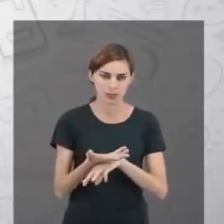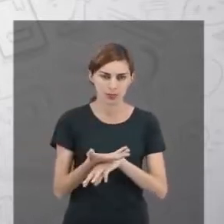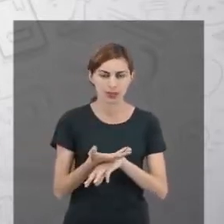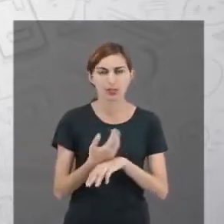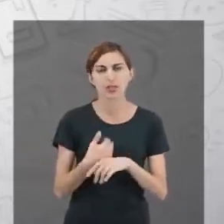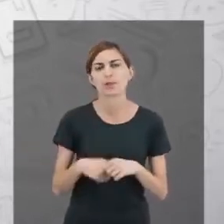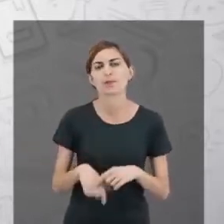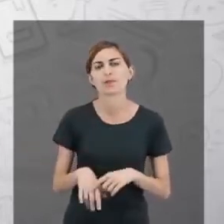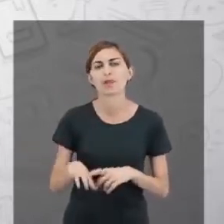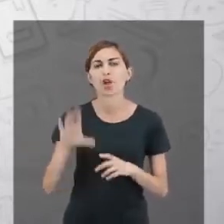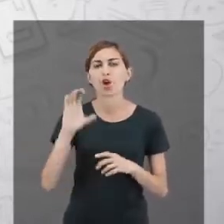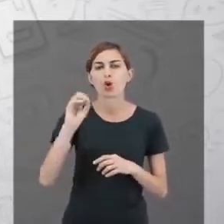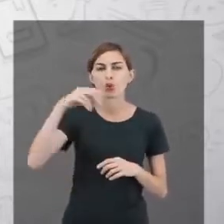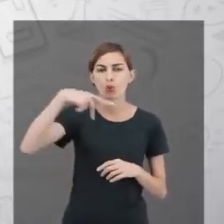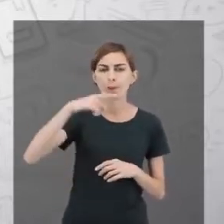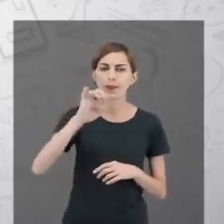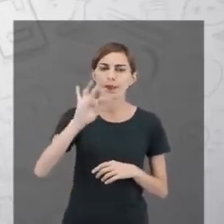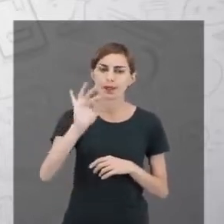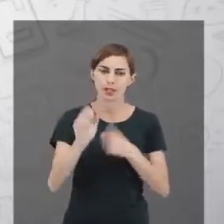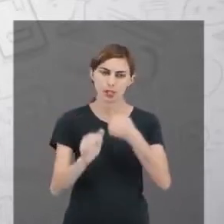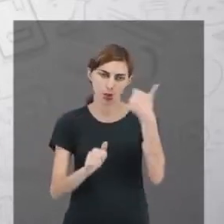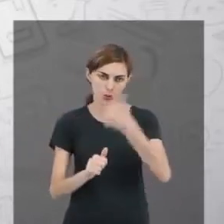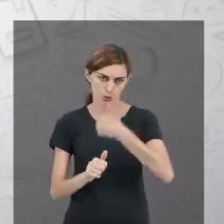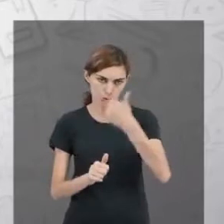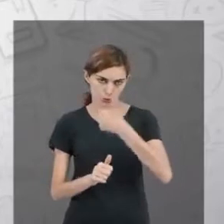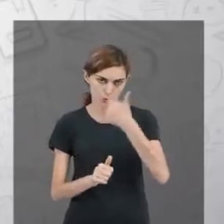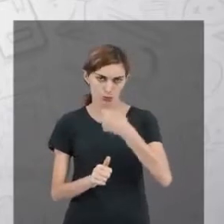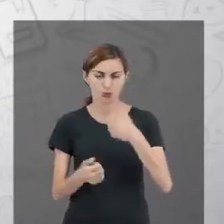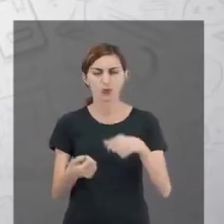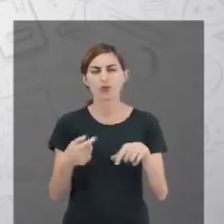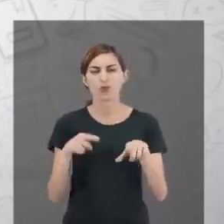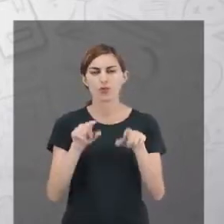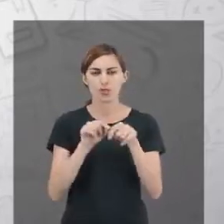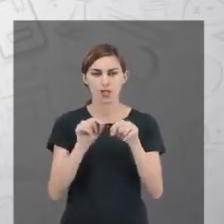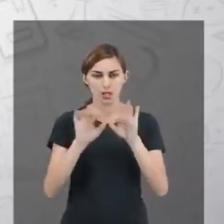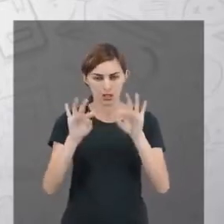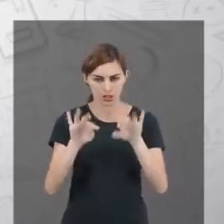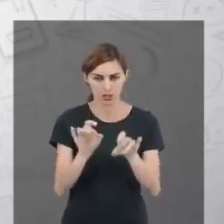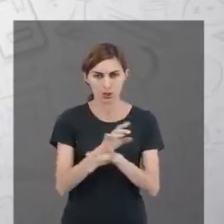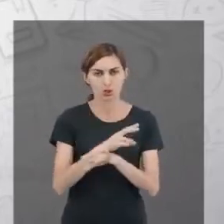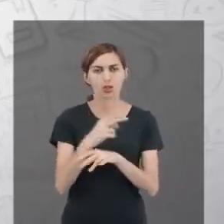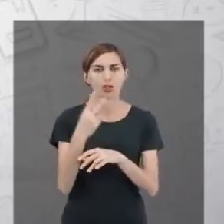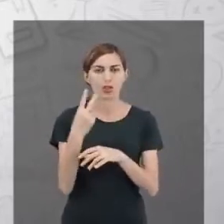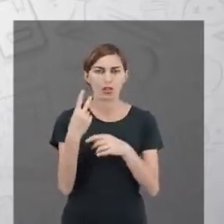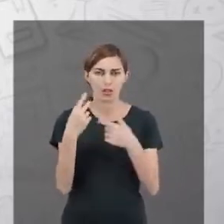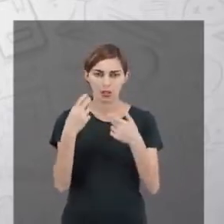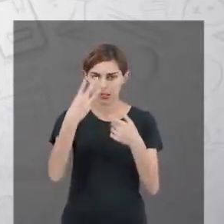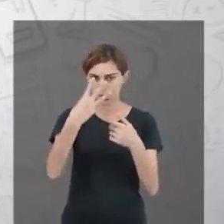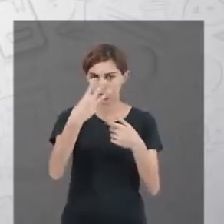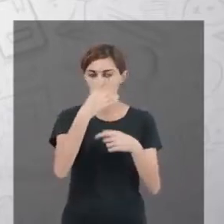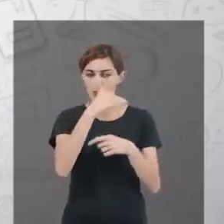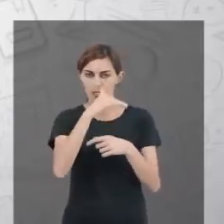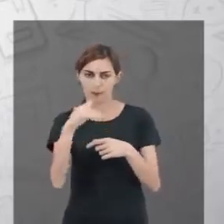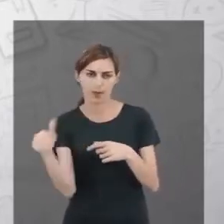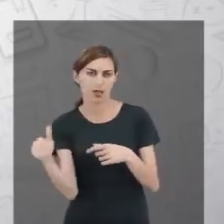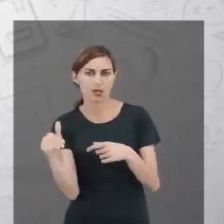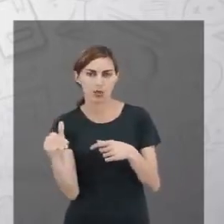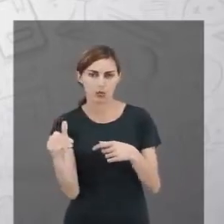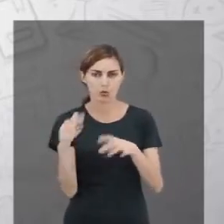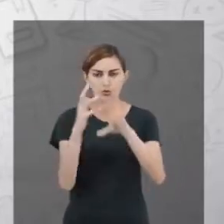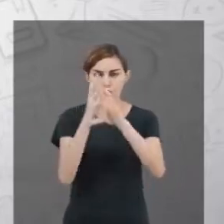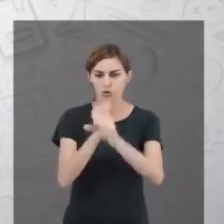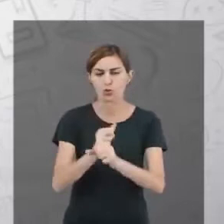No caso da competência um, você fechou a disciplina com três e meio na